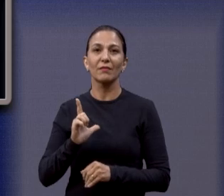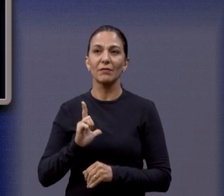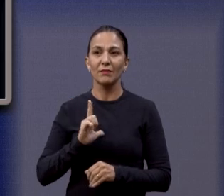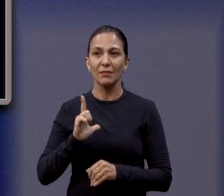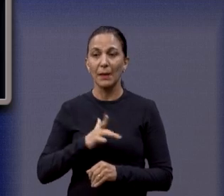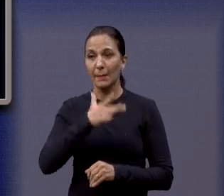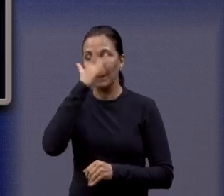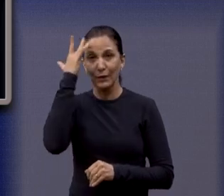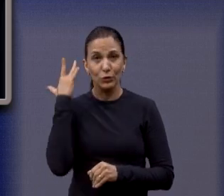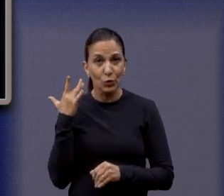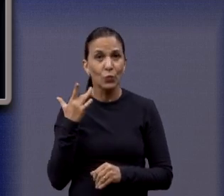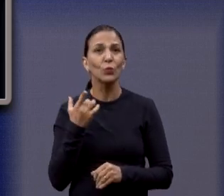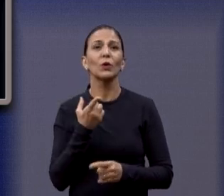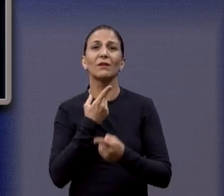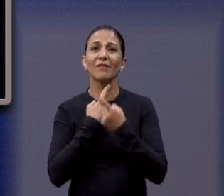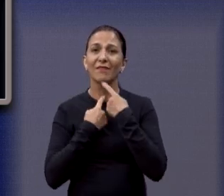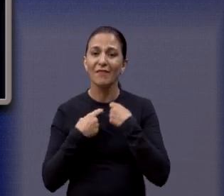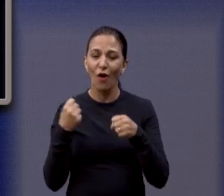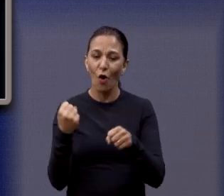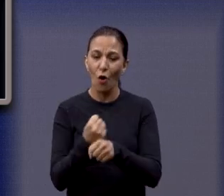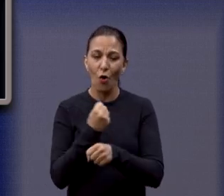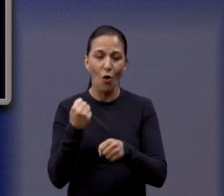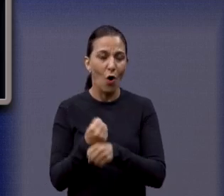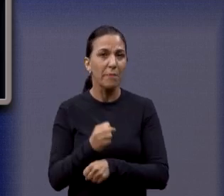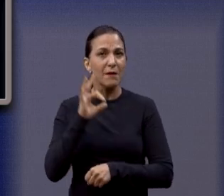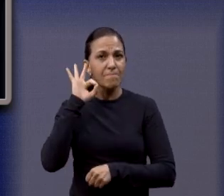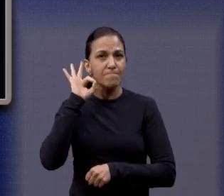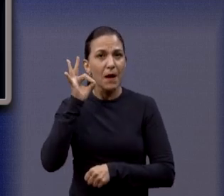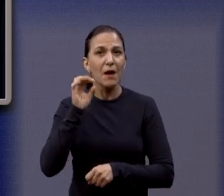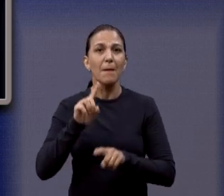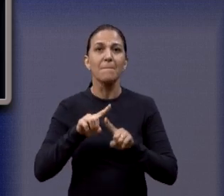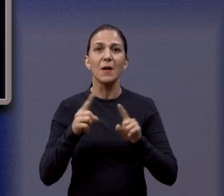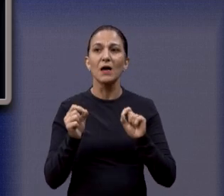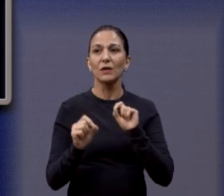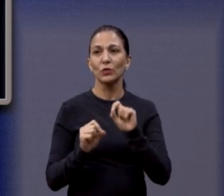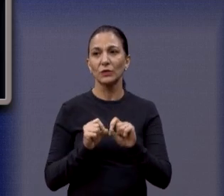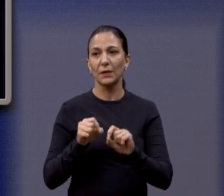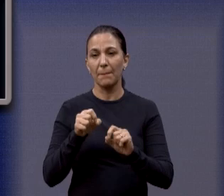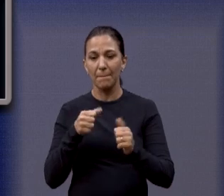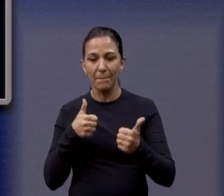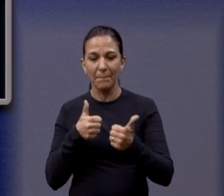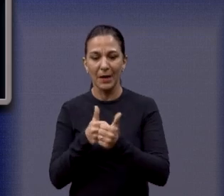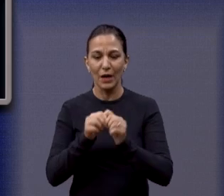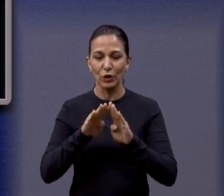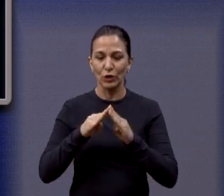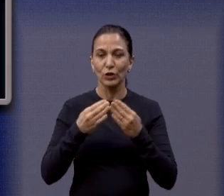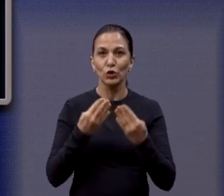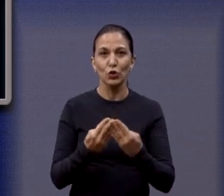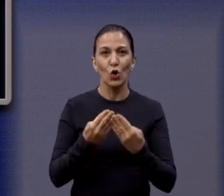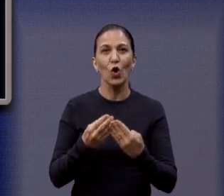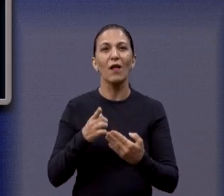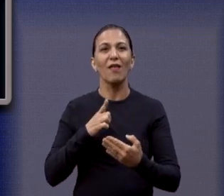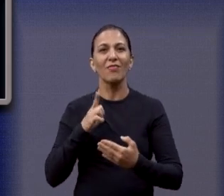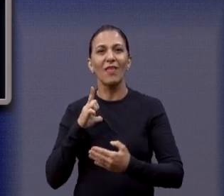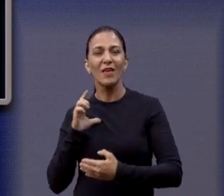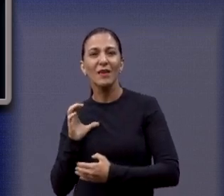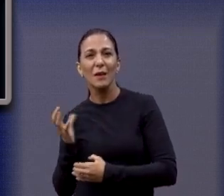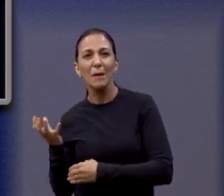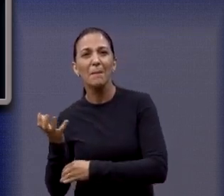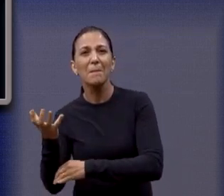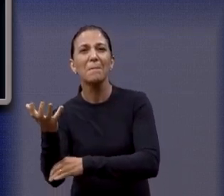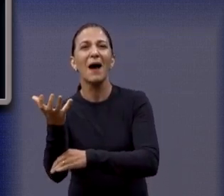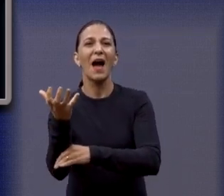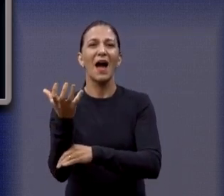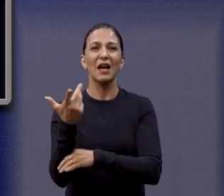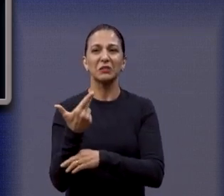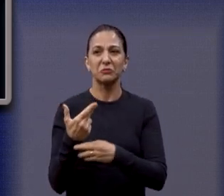estão ansiosos pela reforma dessa escola no AP, mas no entorno da escola existe muito mato e a gente não sabe se é isso